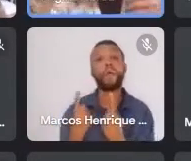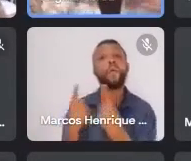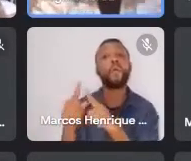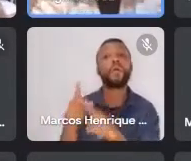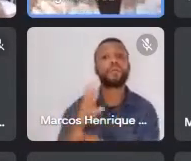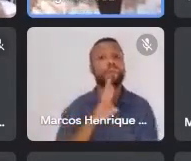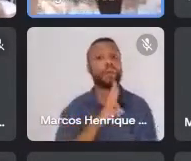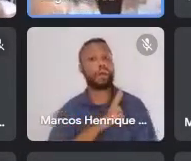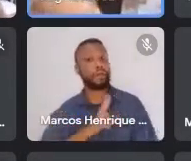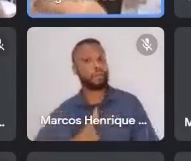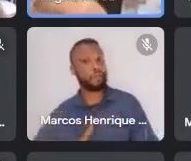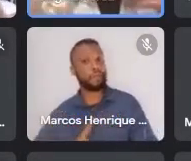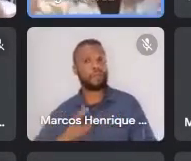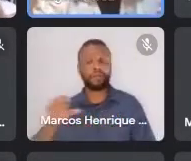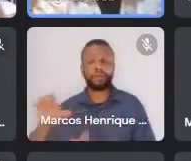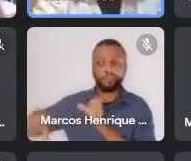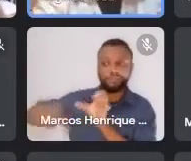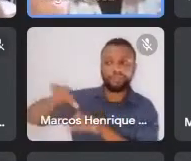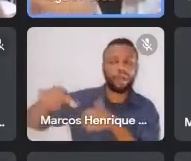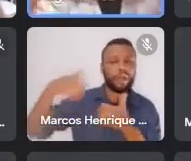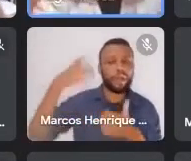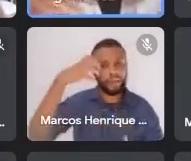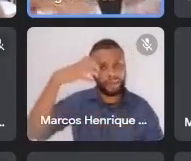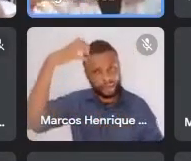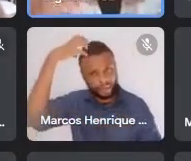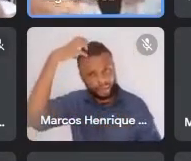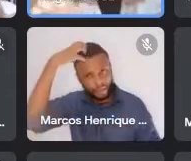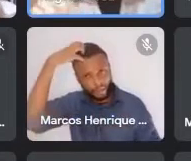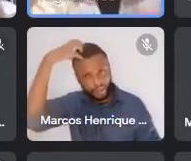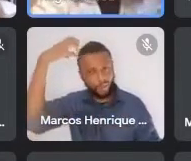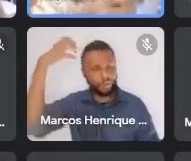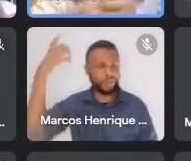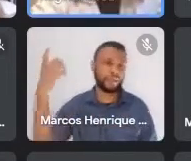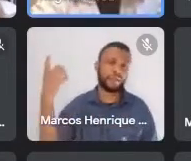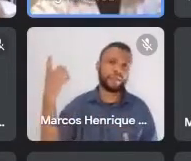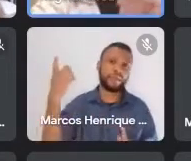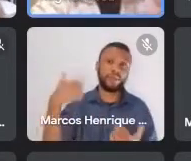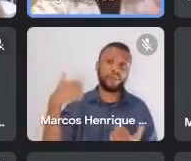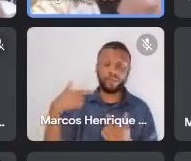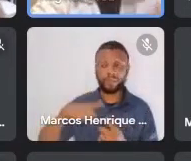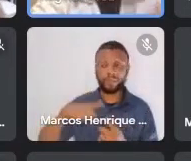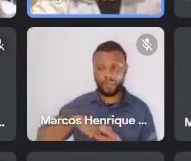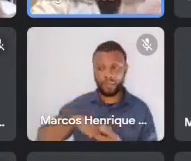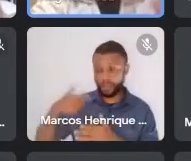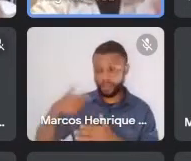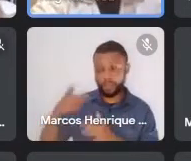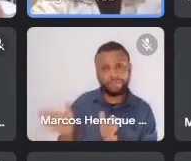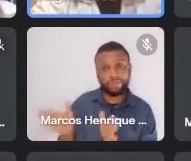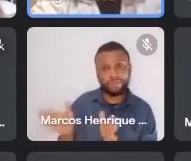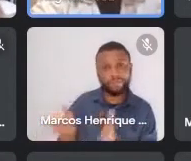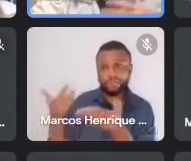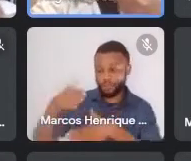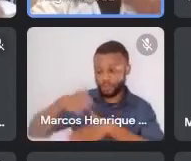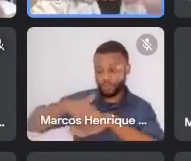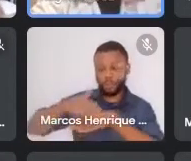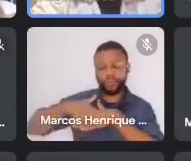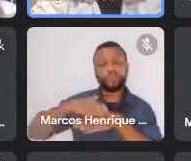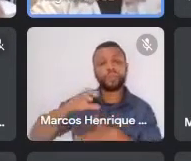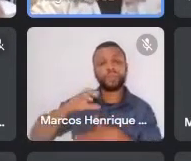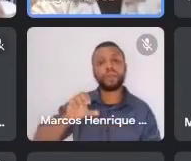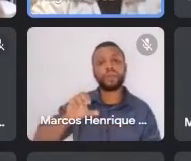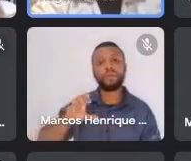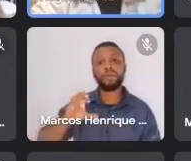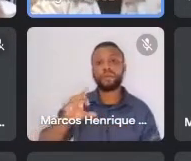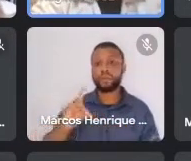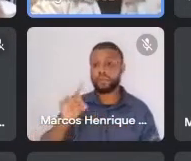de restauração monárquica e o que leva Euclides a escrever primeiro um artigo no jornal,